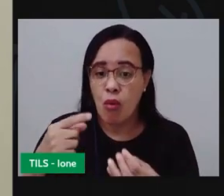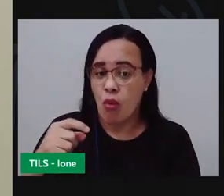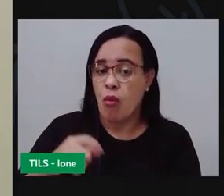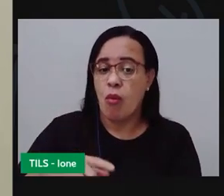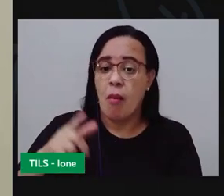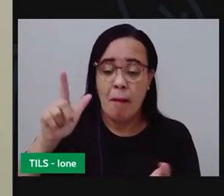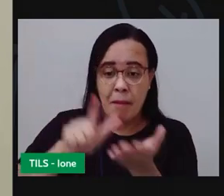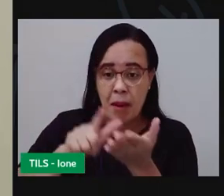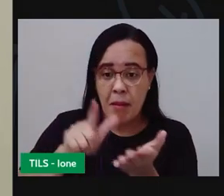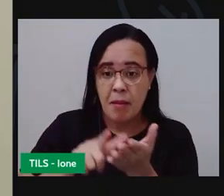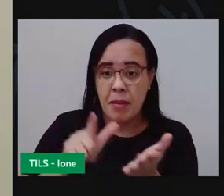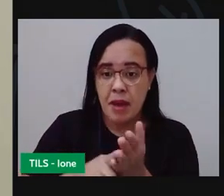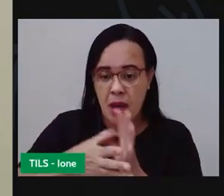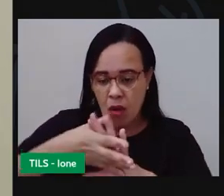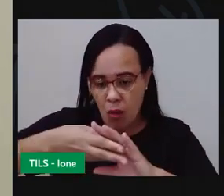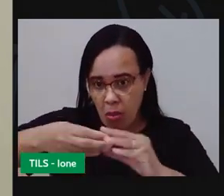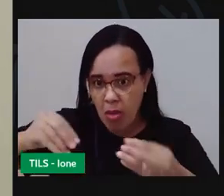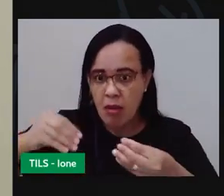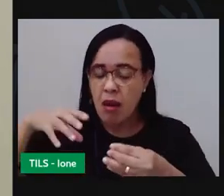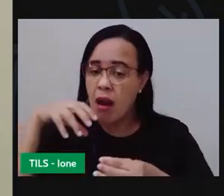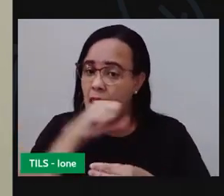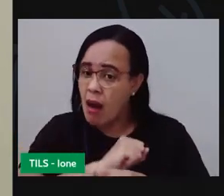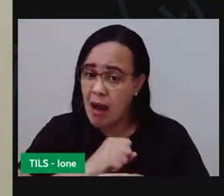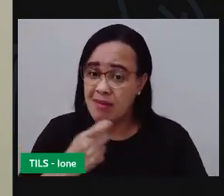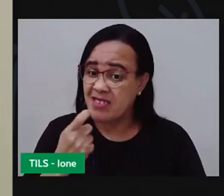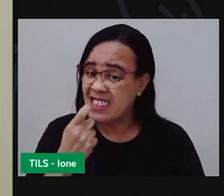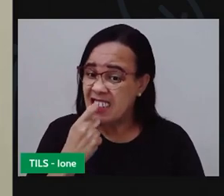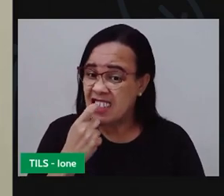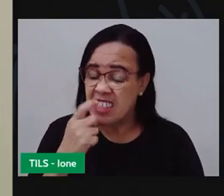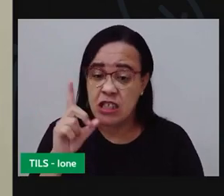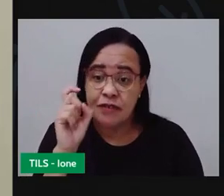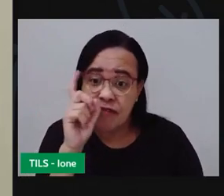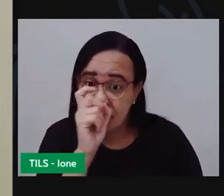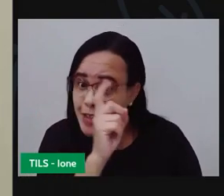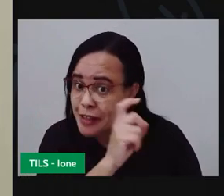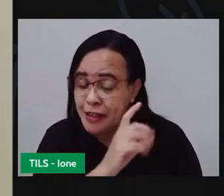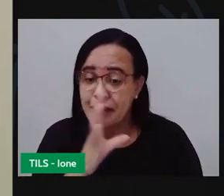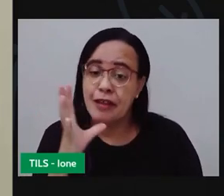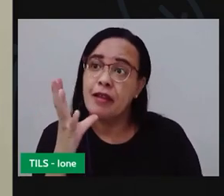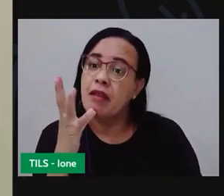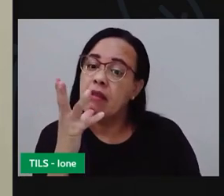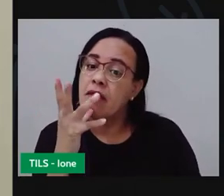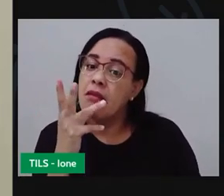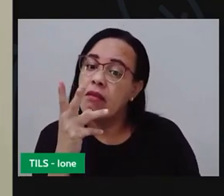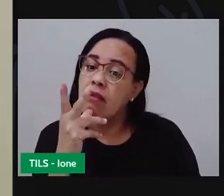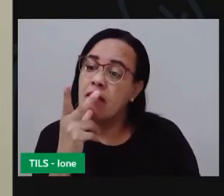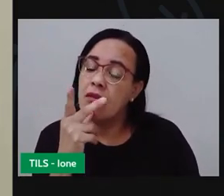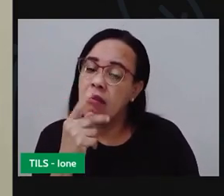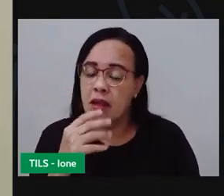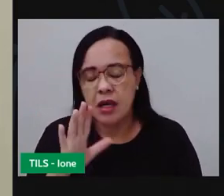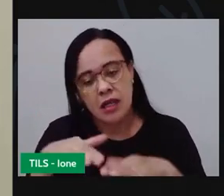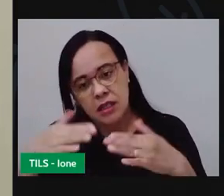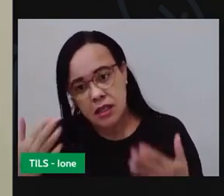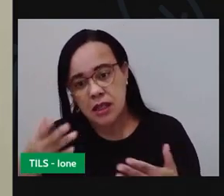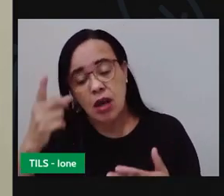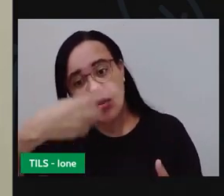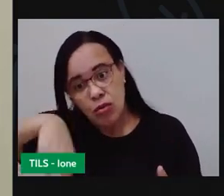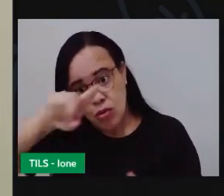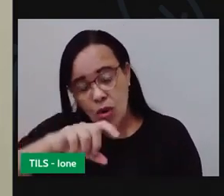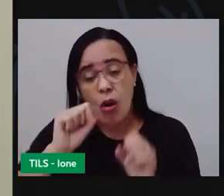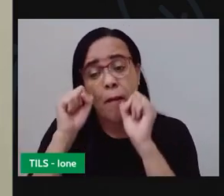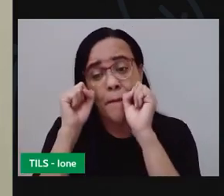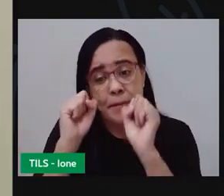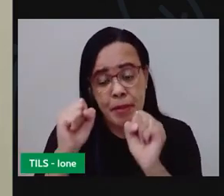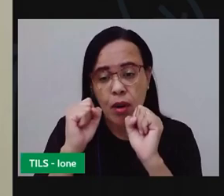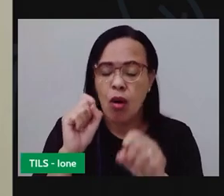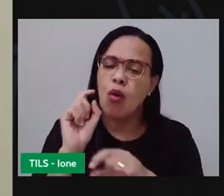pensando nisso, nós podemos optar por comprar materiais que